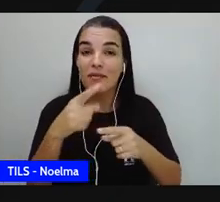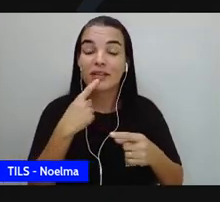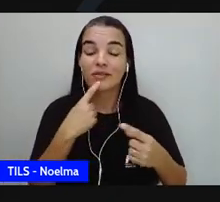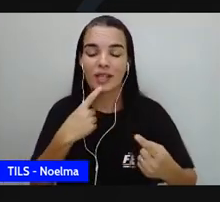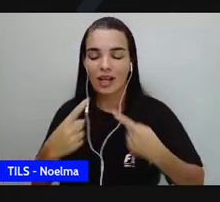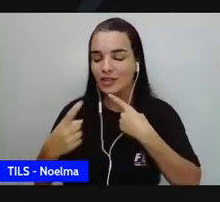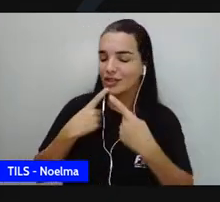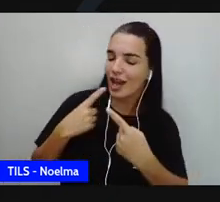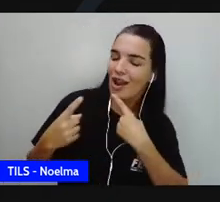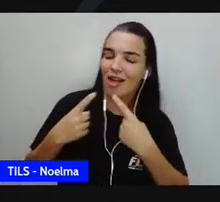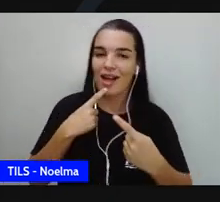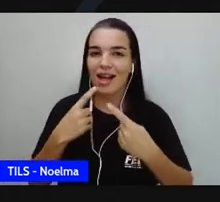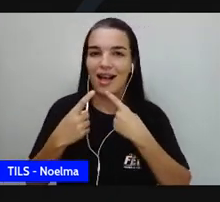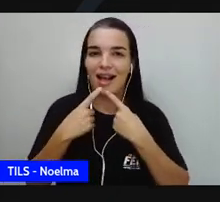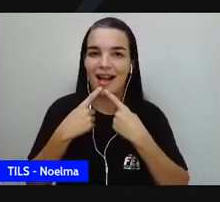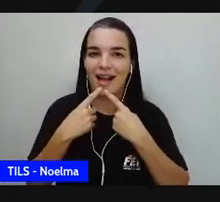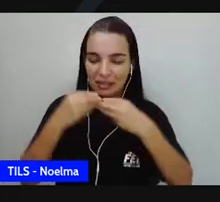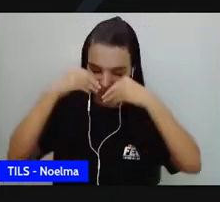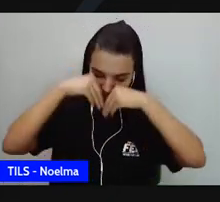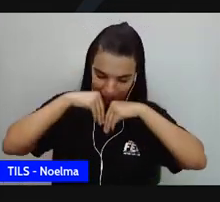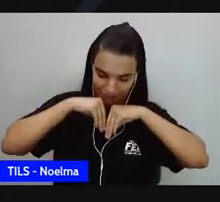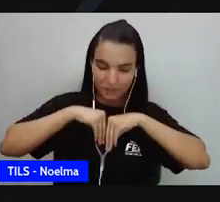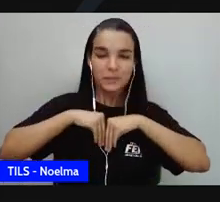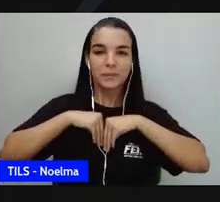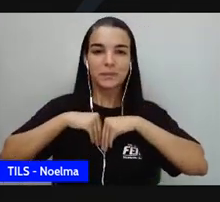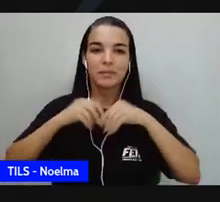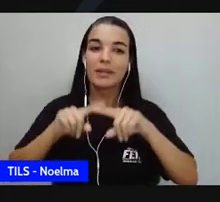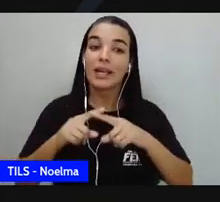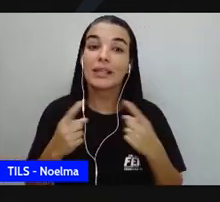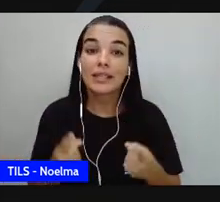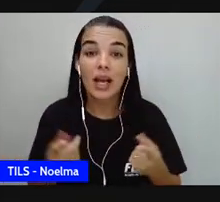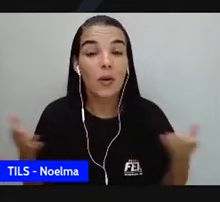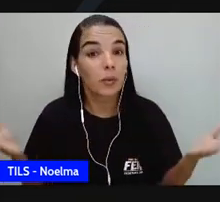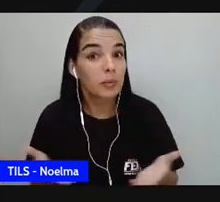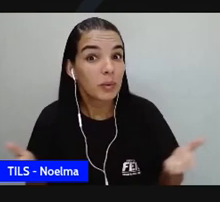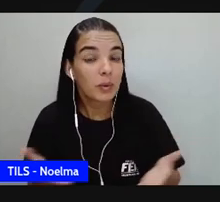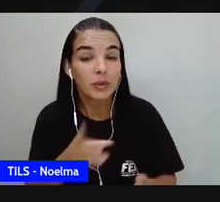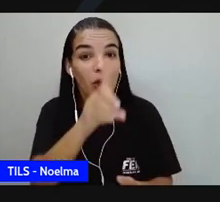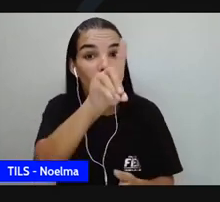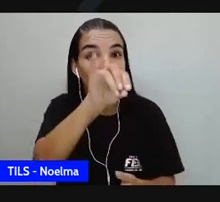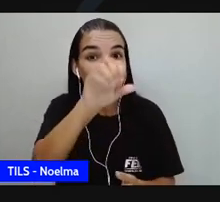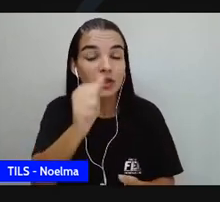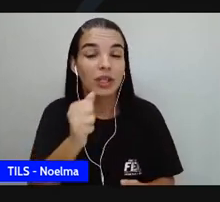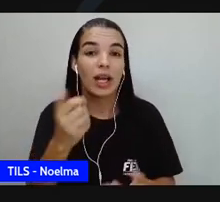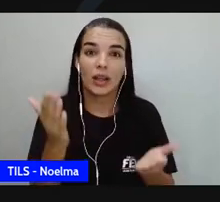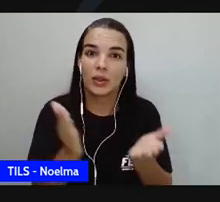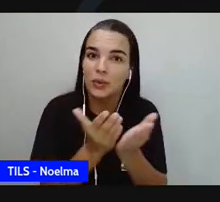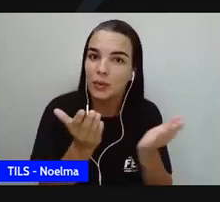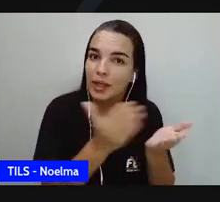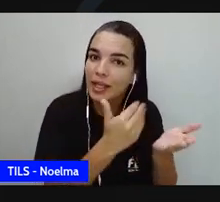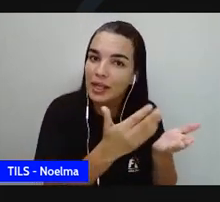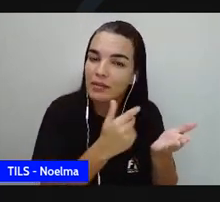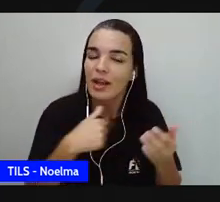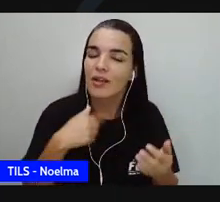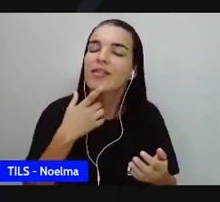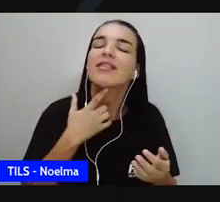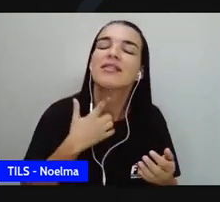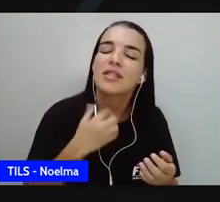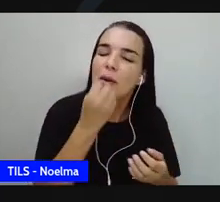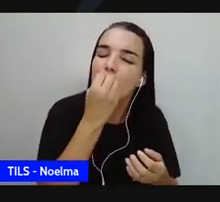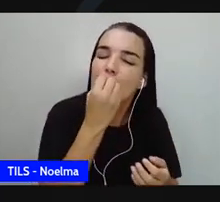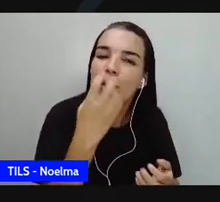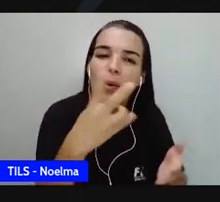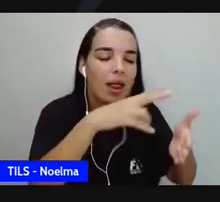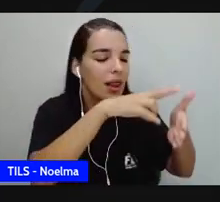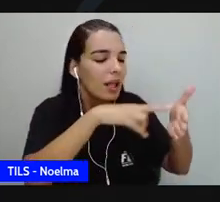mesmo e com os outros, tá certo? Então, nesse dia do livro, eu desejo uma boa leitura para você, da